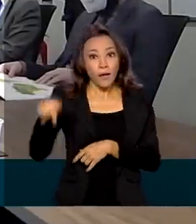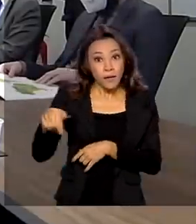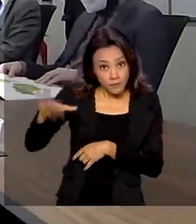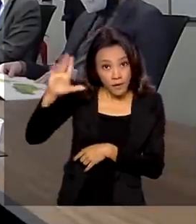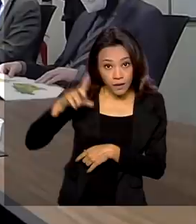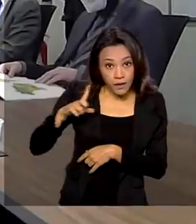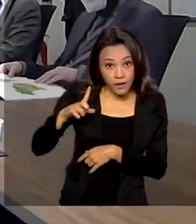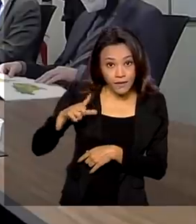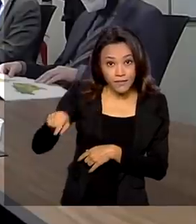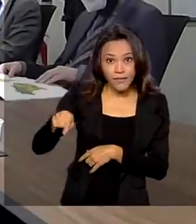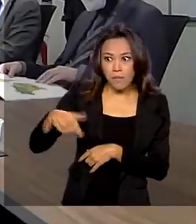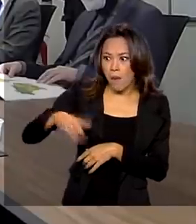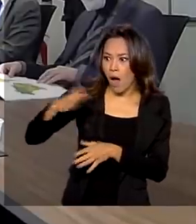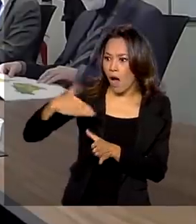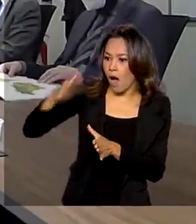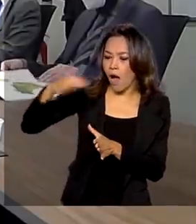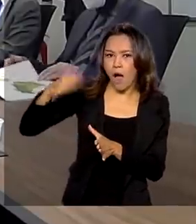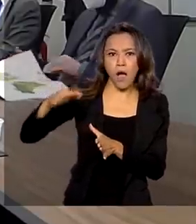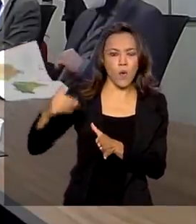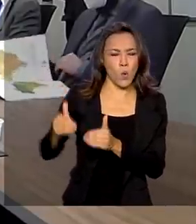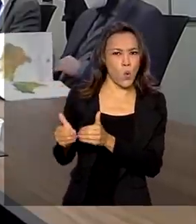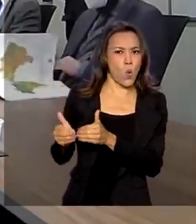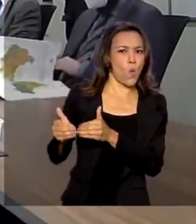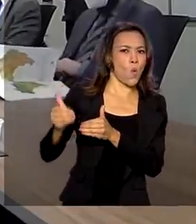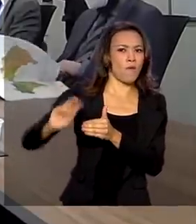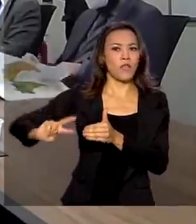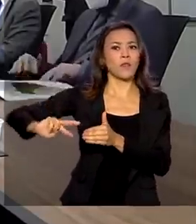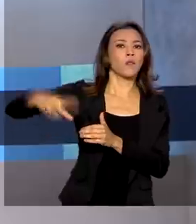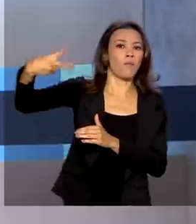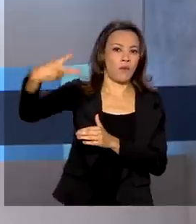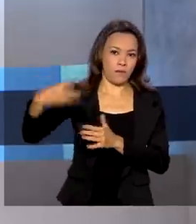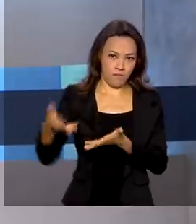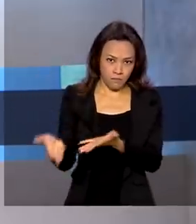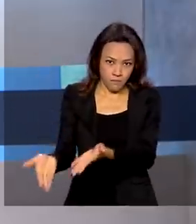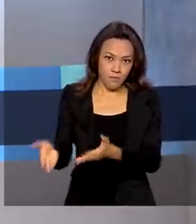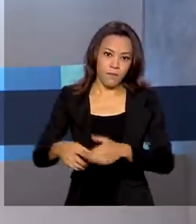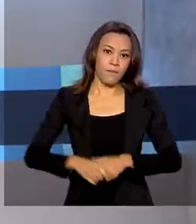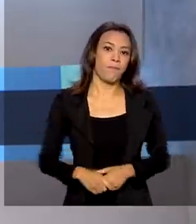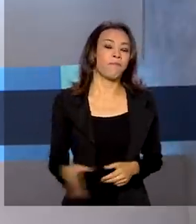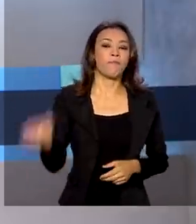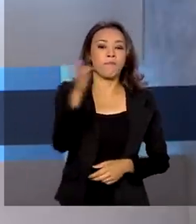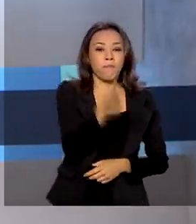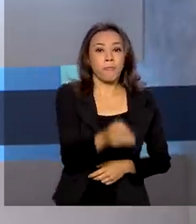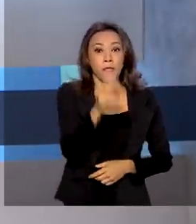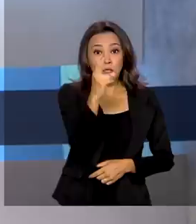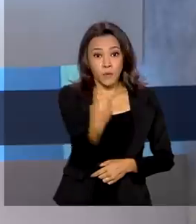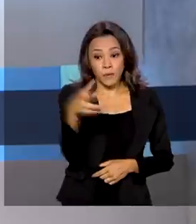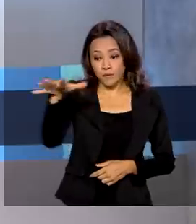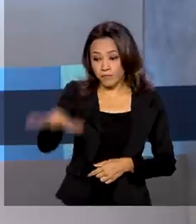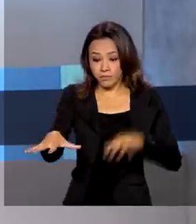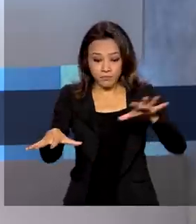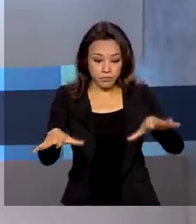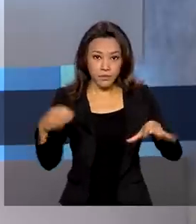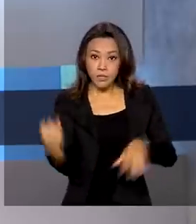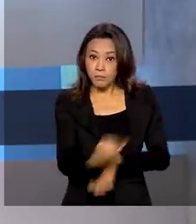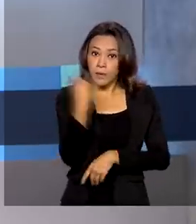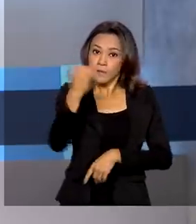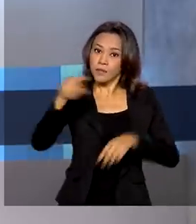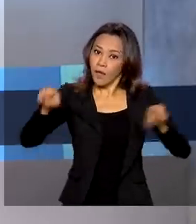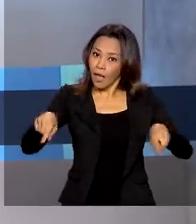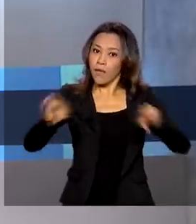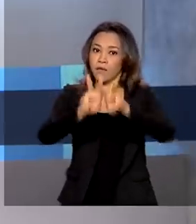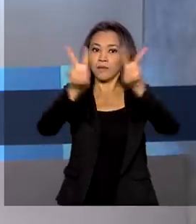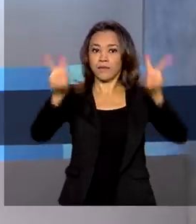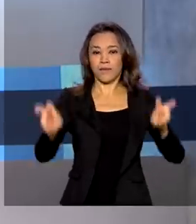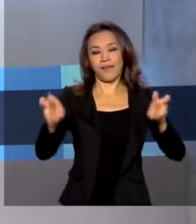5G vai comprar outra, porque ela vai dobrar de tamanho. Dois setores importantes são assunto do nosso